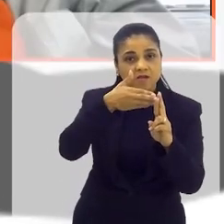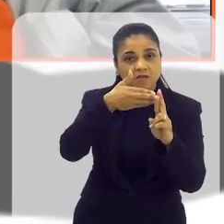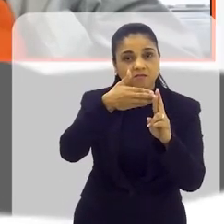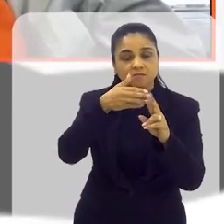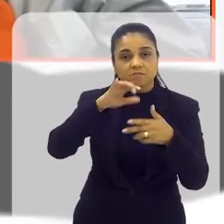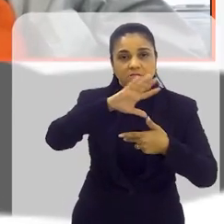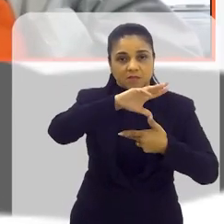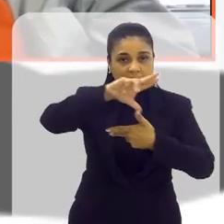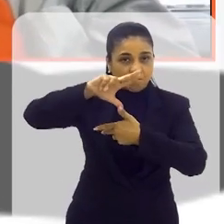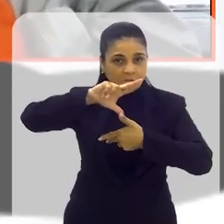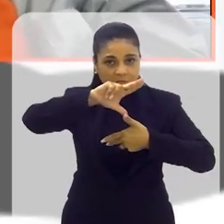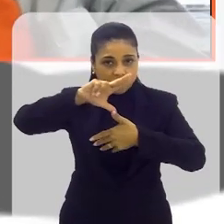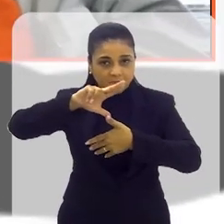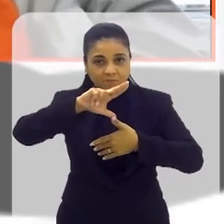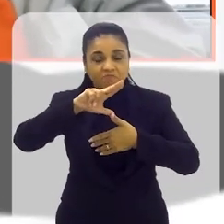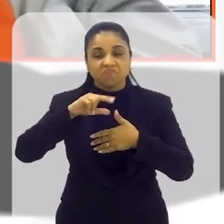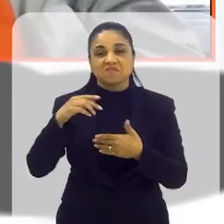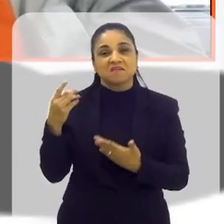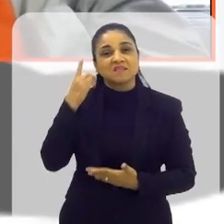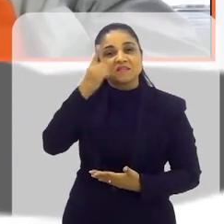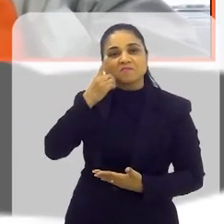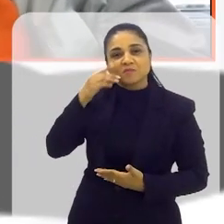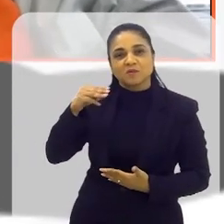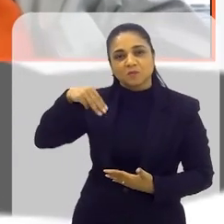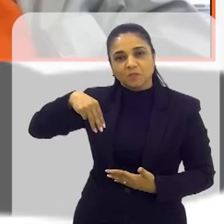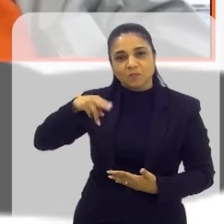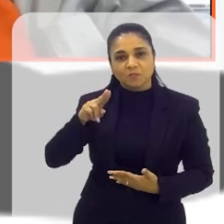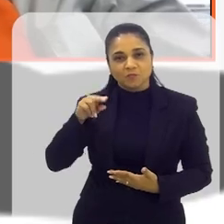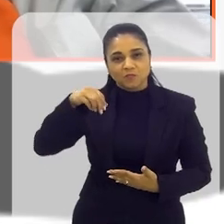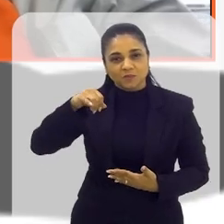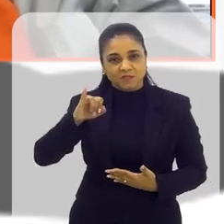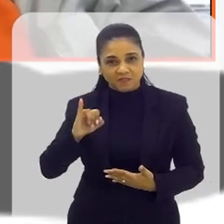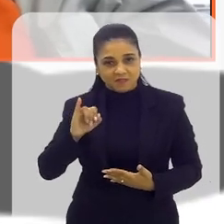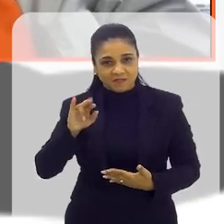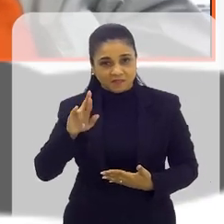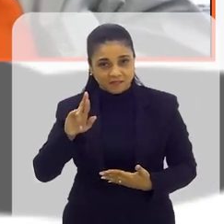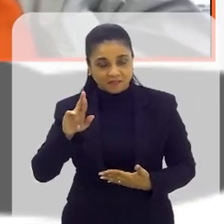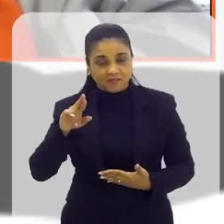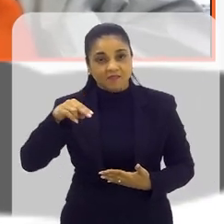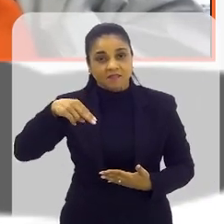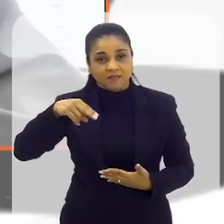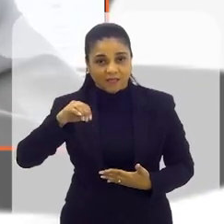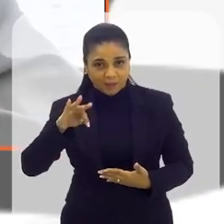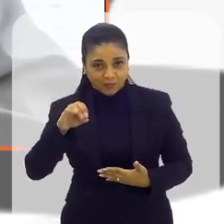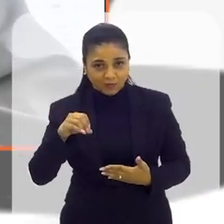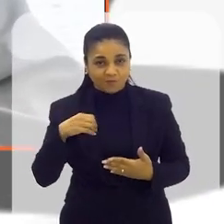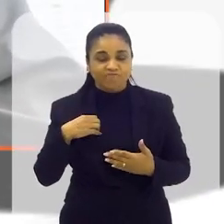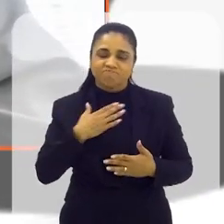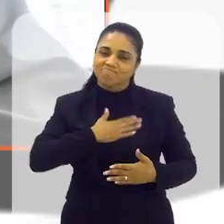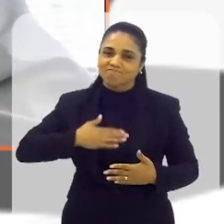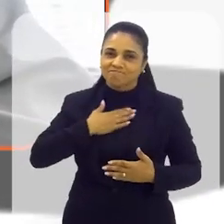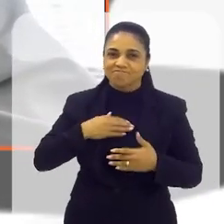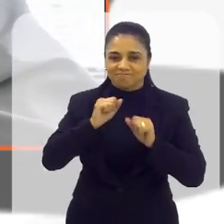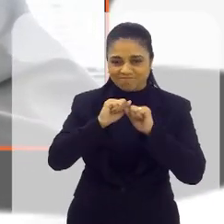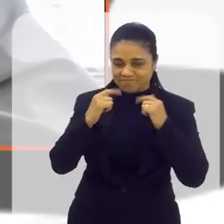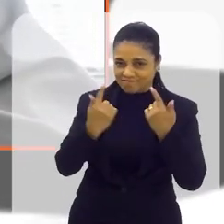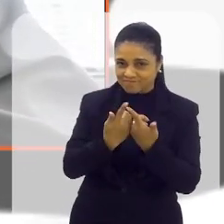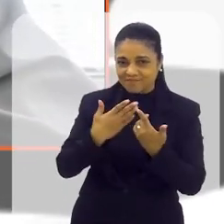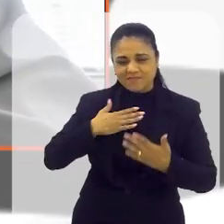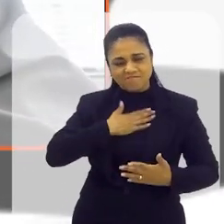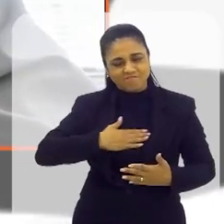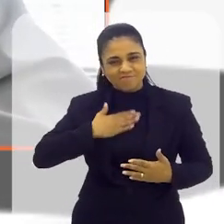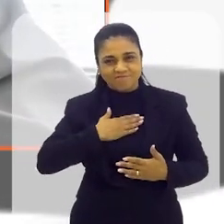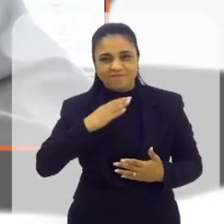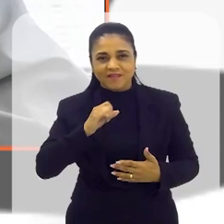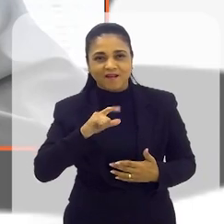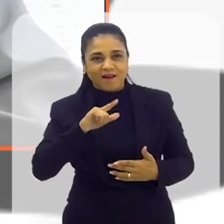Bem-vindo deputado Munir Neto, que alegria lhe receber aqui na TV LERJ. Olá Cláudia, é um prazer falar com você